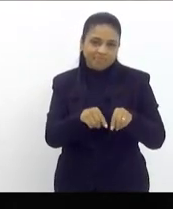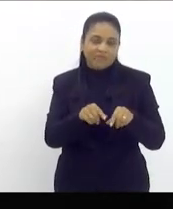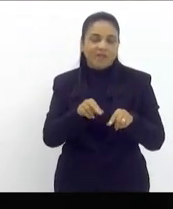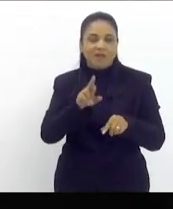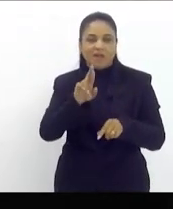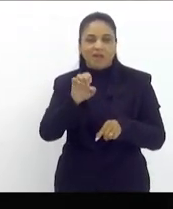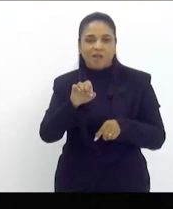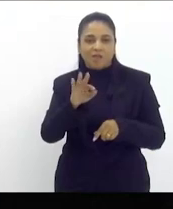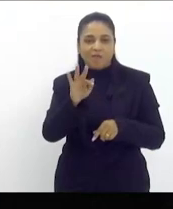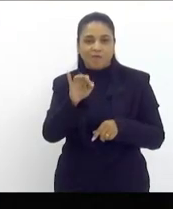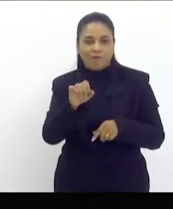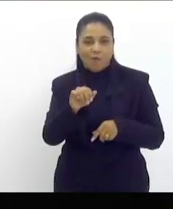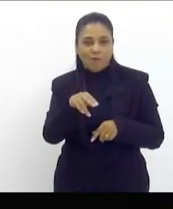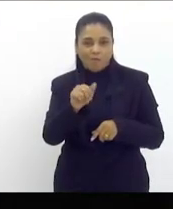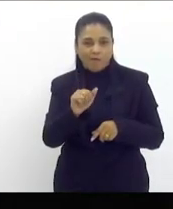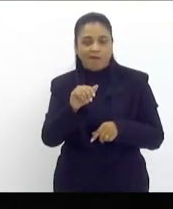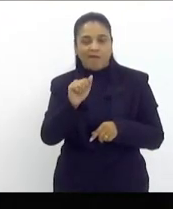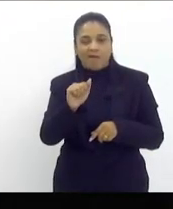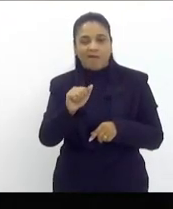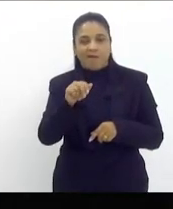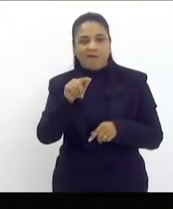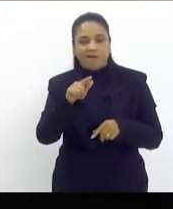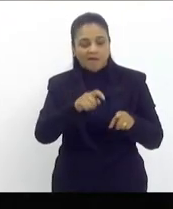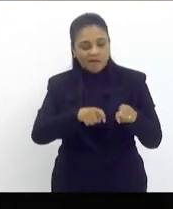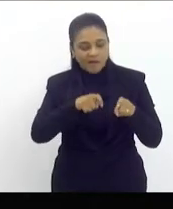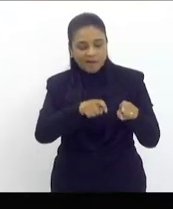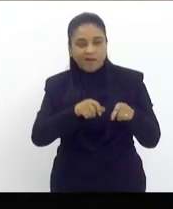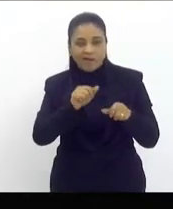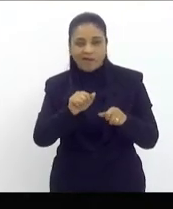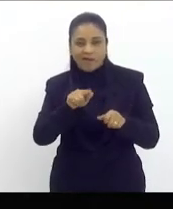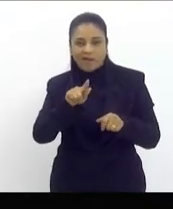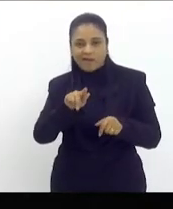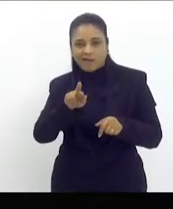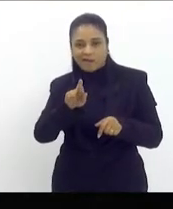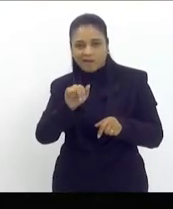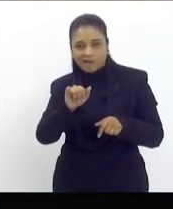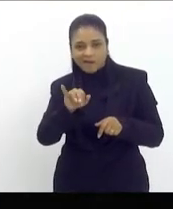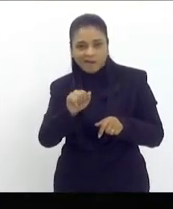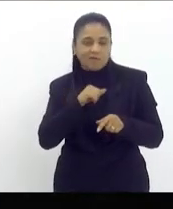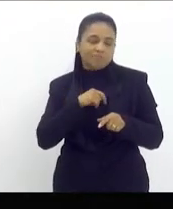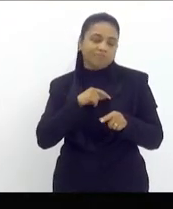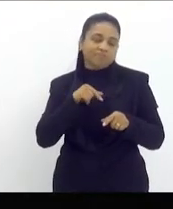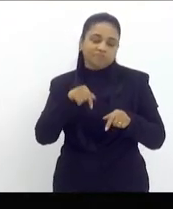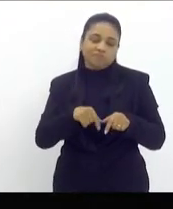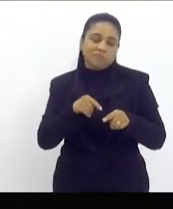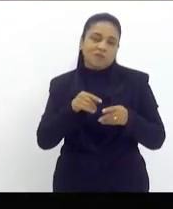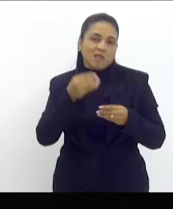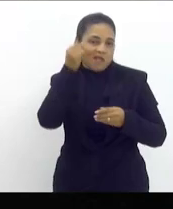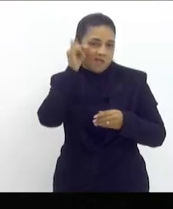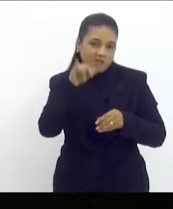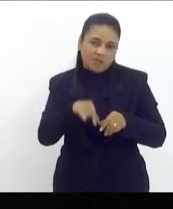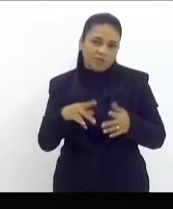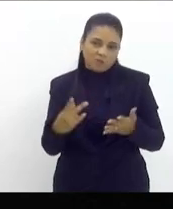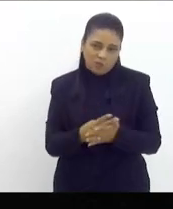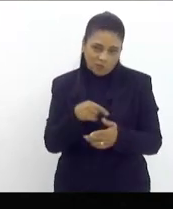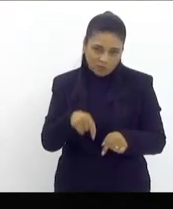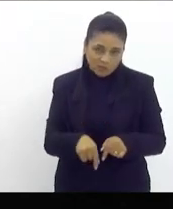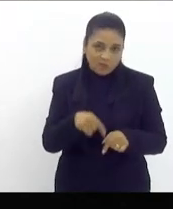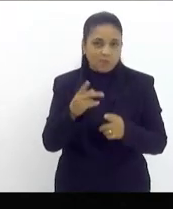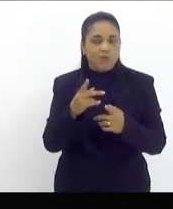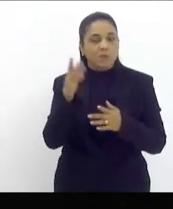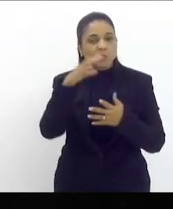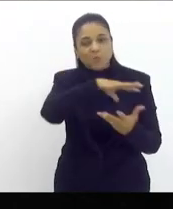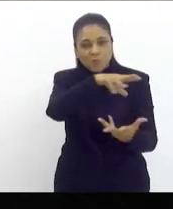agrária ocorra no nosso país como ocorreu em todos os países do mundo mas aqui o Brasil infelizmente a